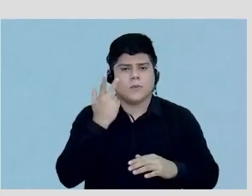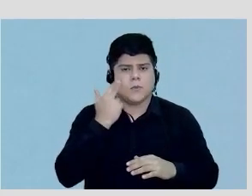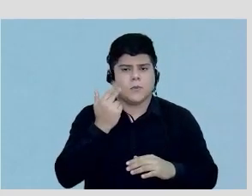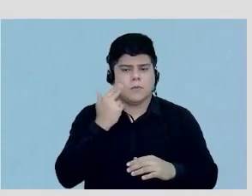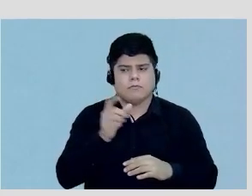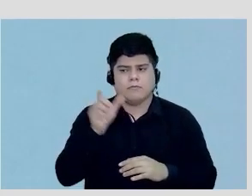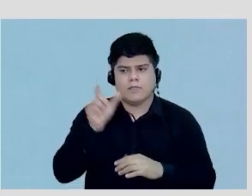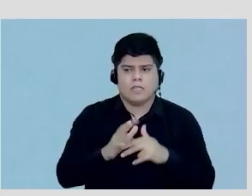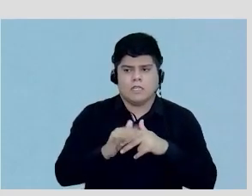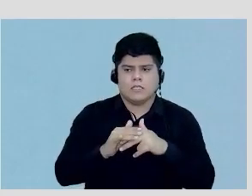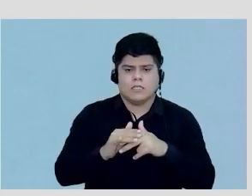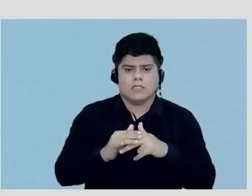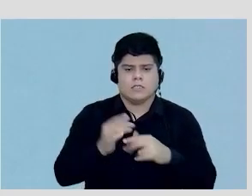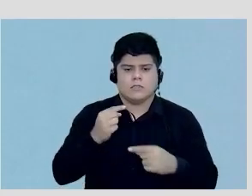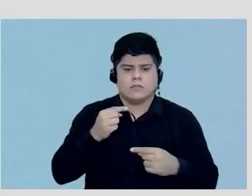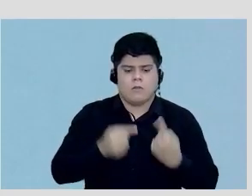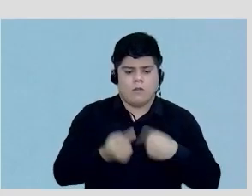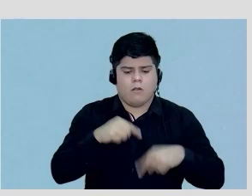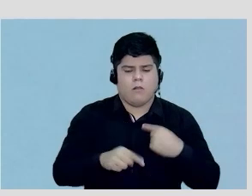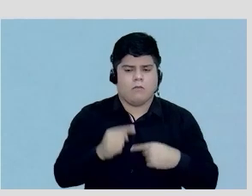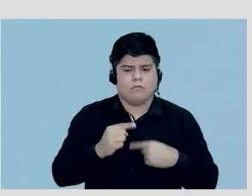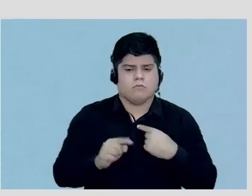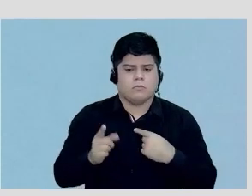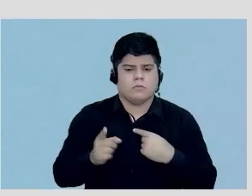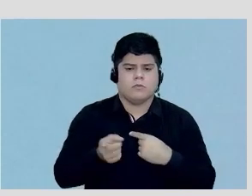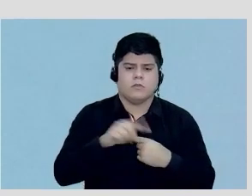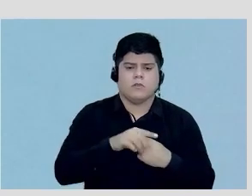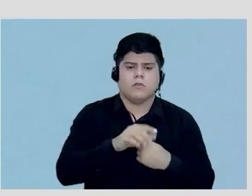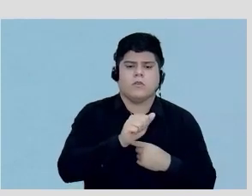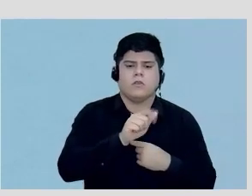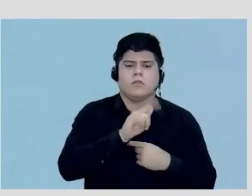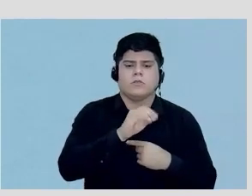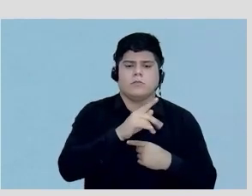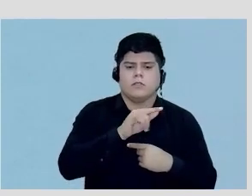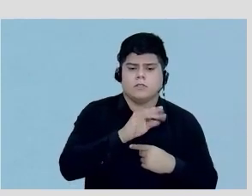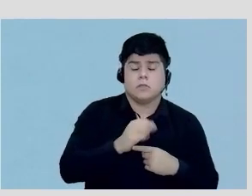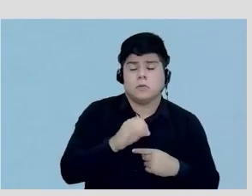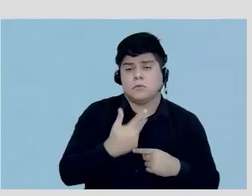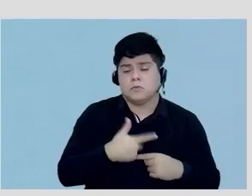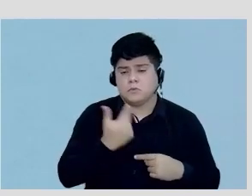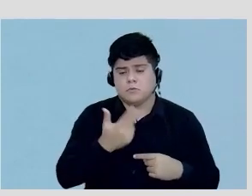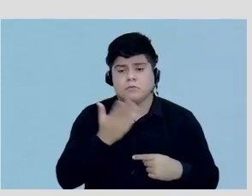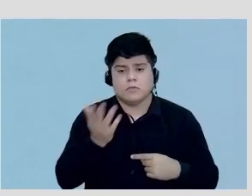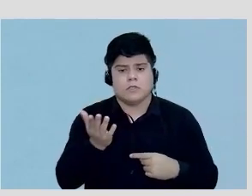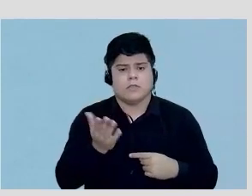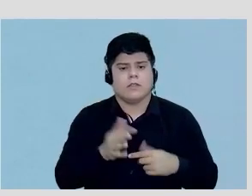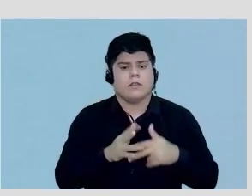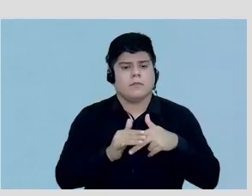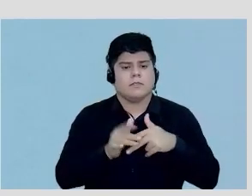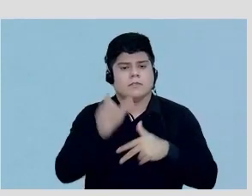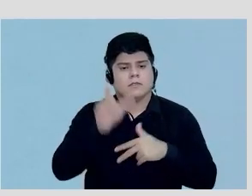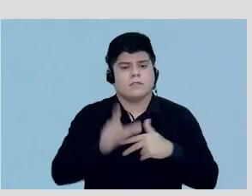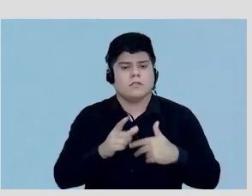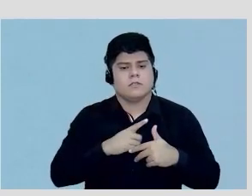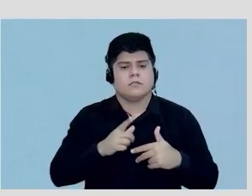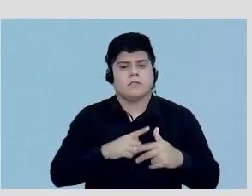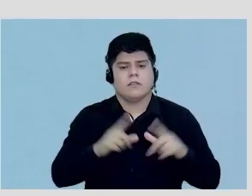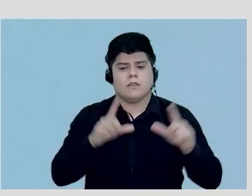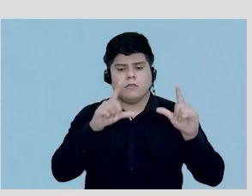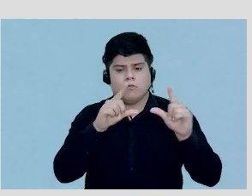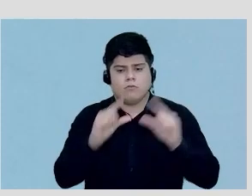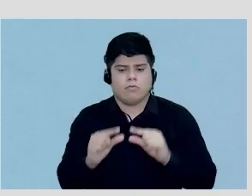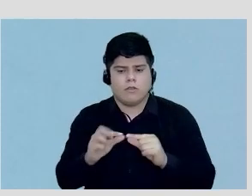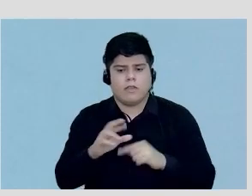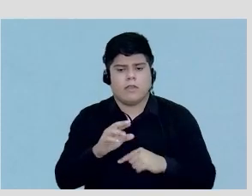que ficou sem revascularização ou que fez a isoplastia percitona ou cirúrgica e quando o paciente tem a reserva reduzida